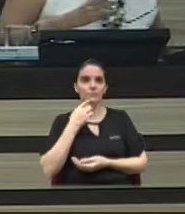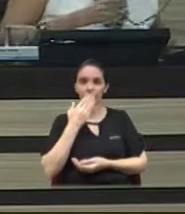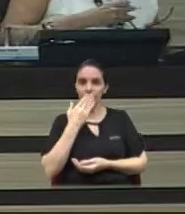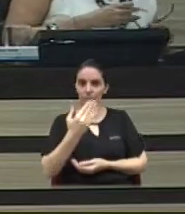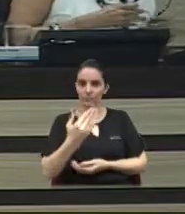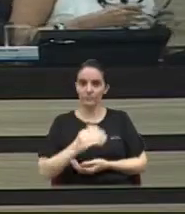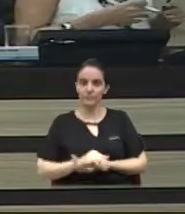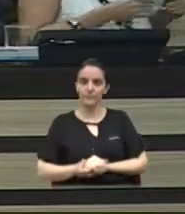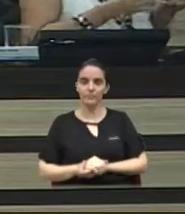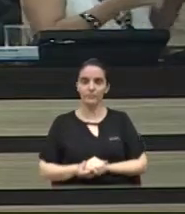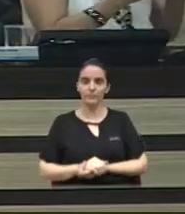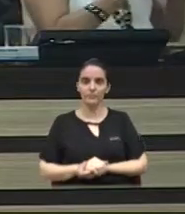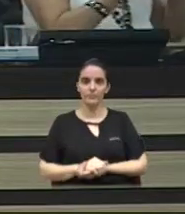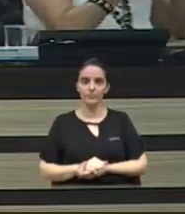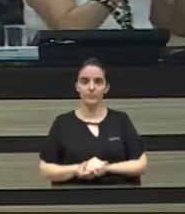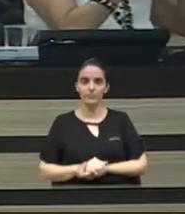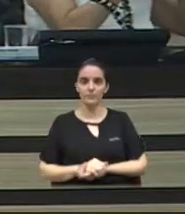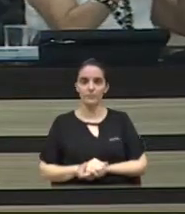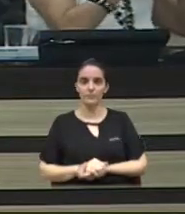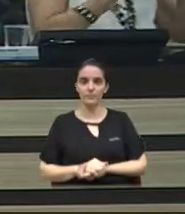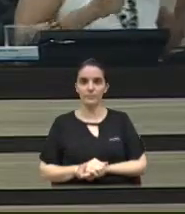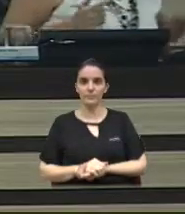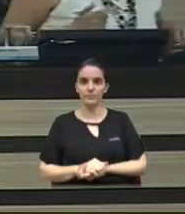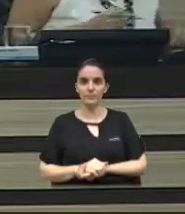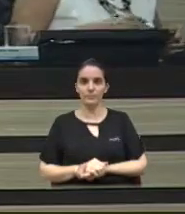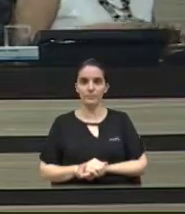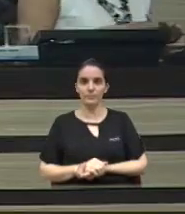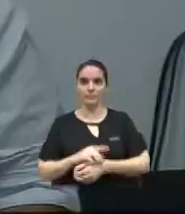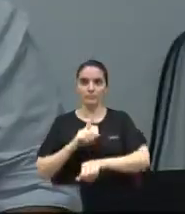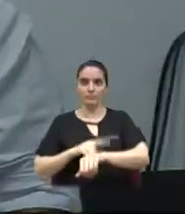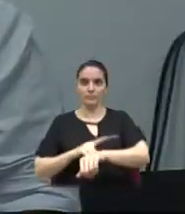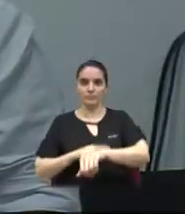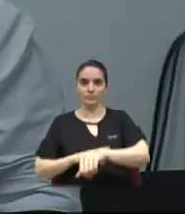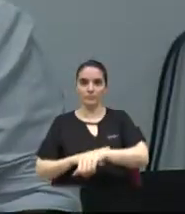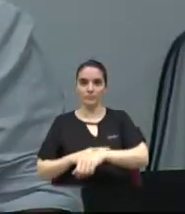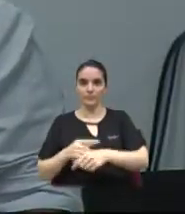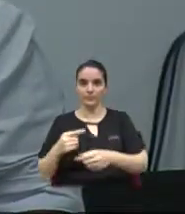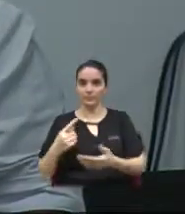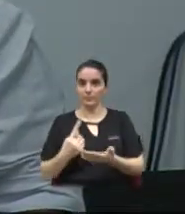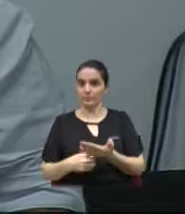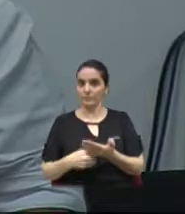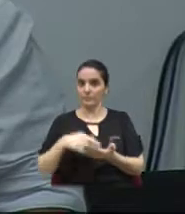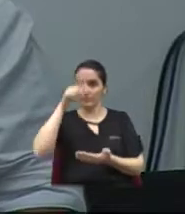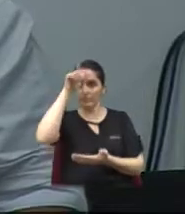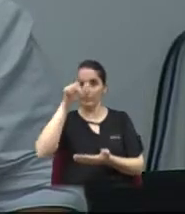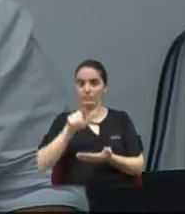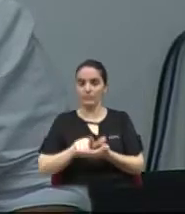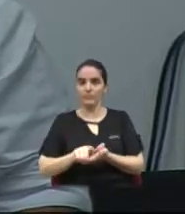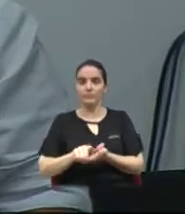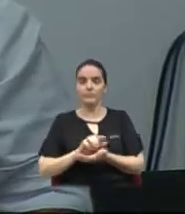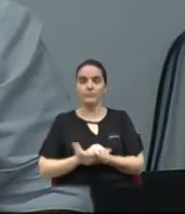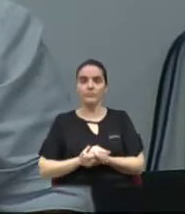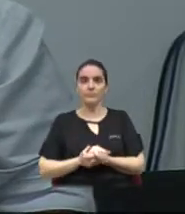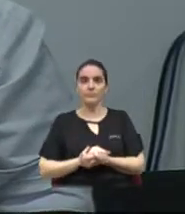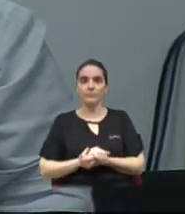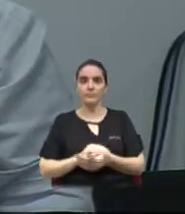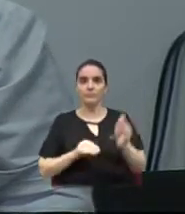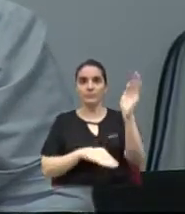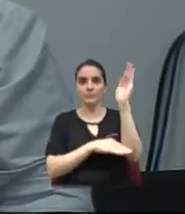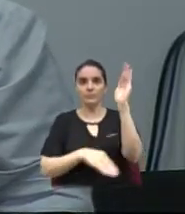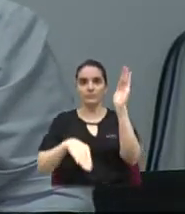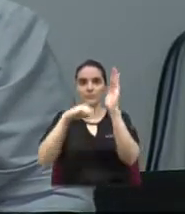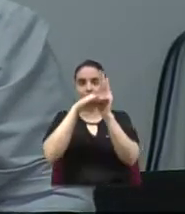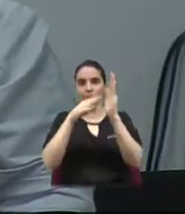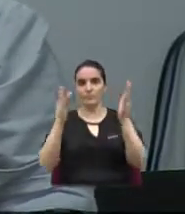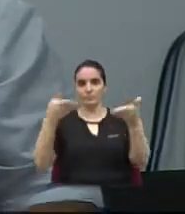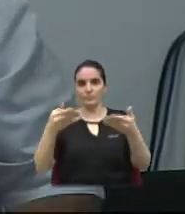vereador. Clayton Silva. Até pelos avançar das horas, como combinado com os líderes, peço para que seja invertida a pauta e